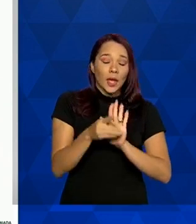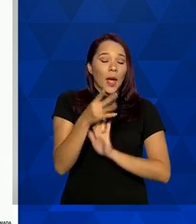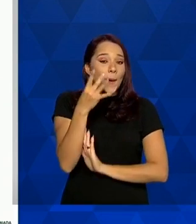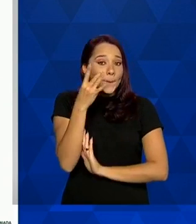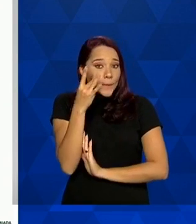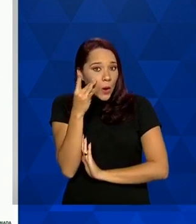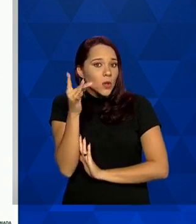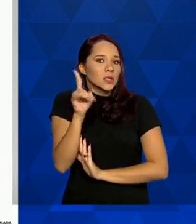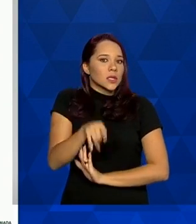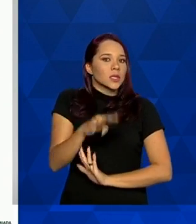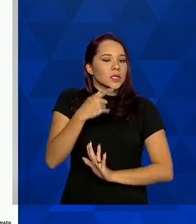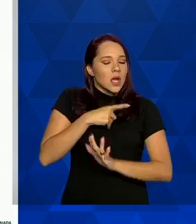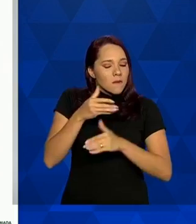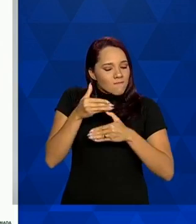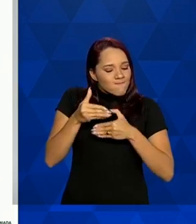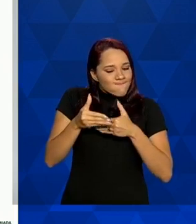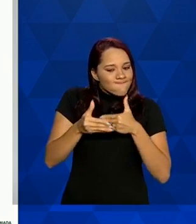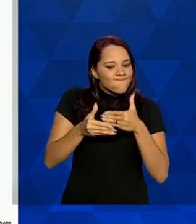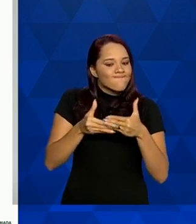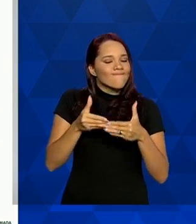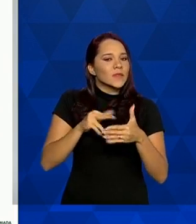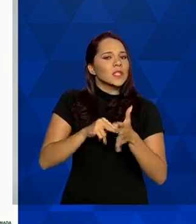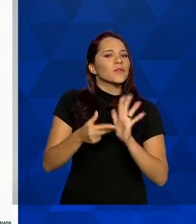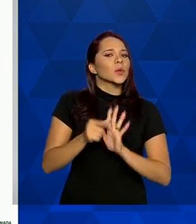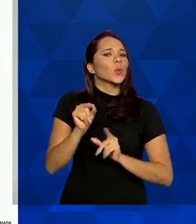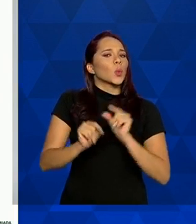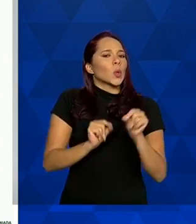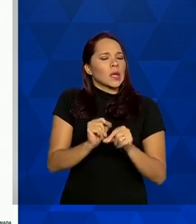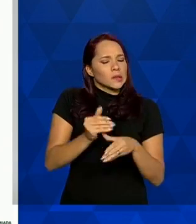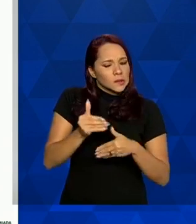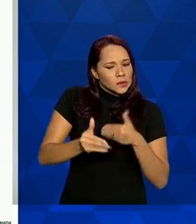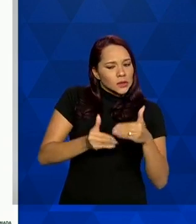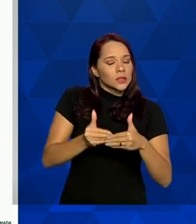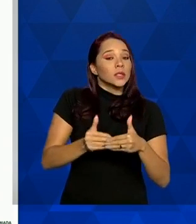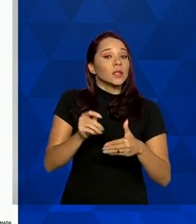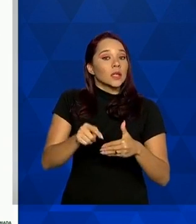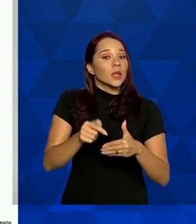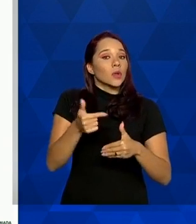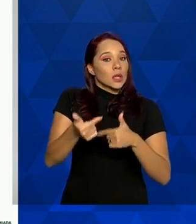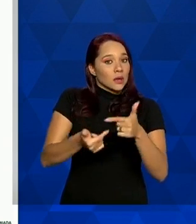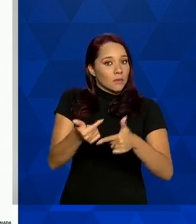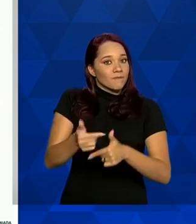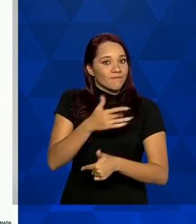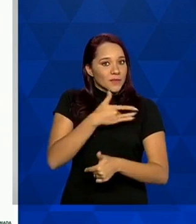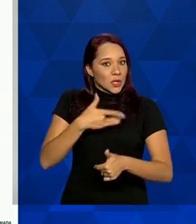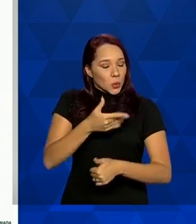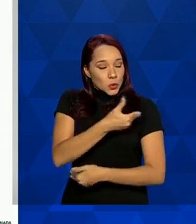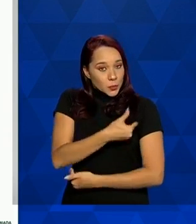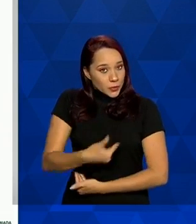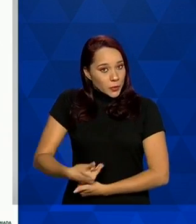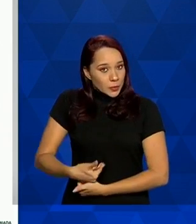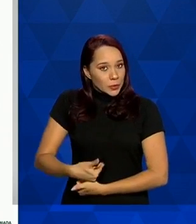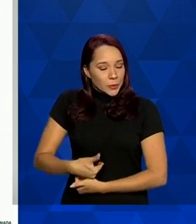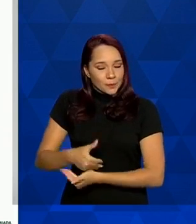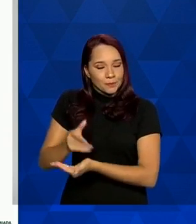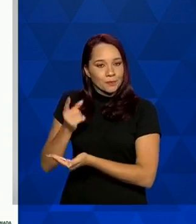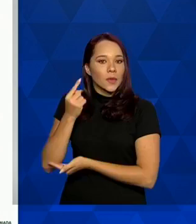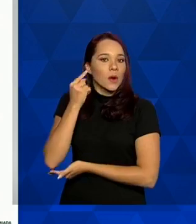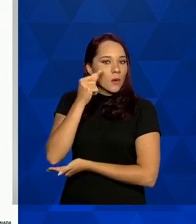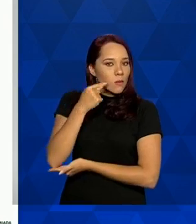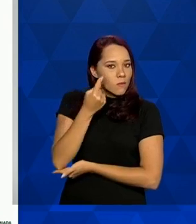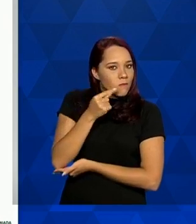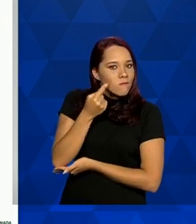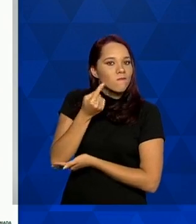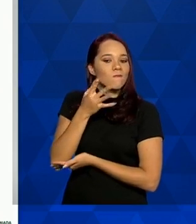trânsito o que isso significa significa que o serviço de saúde público coletou essa